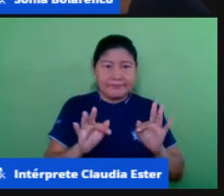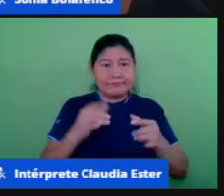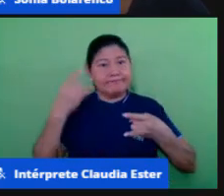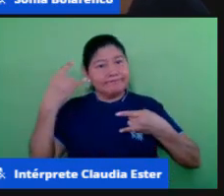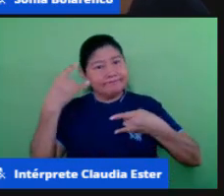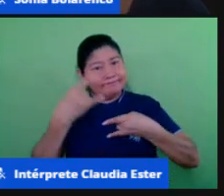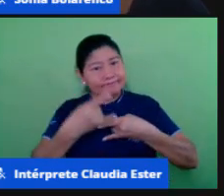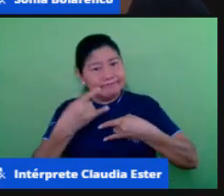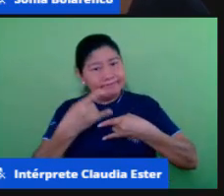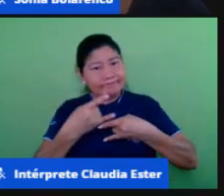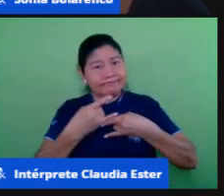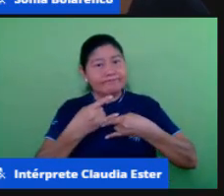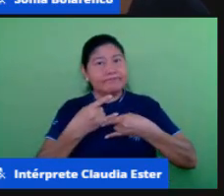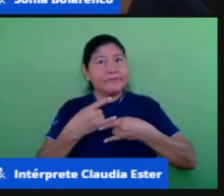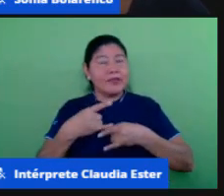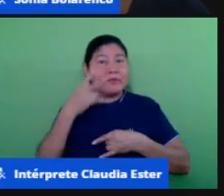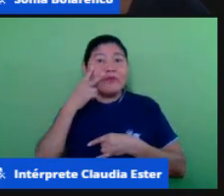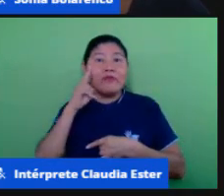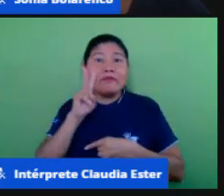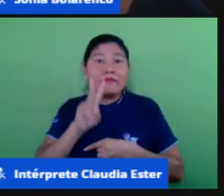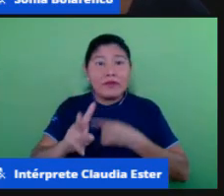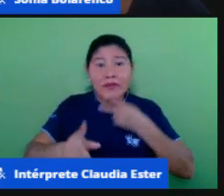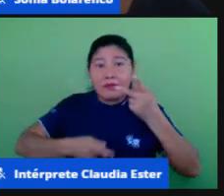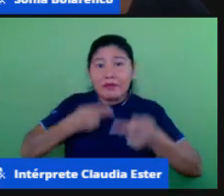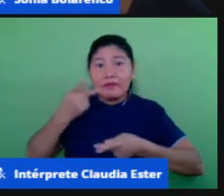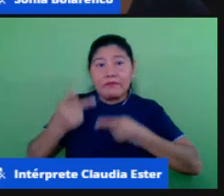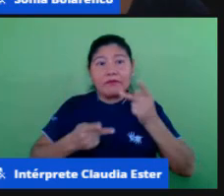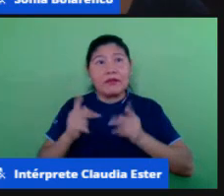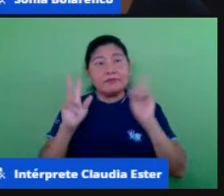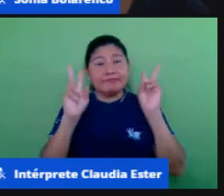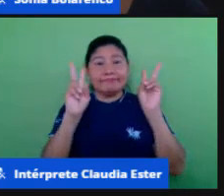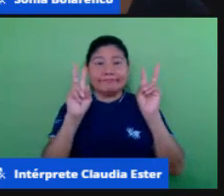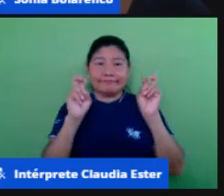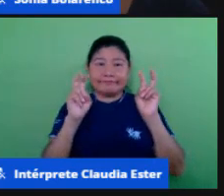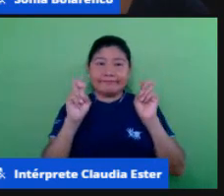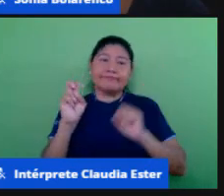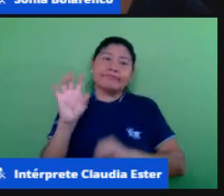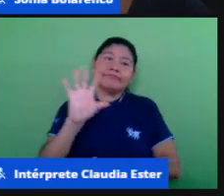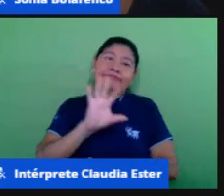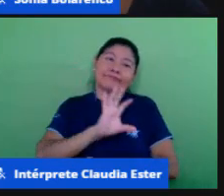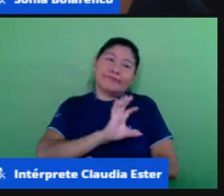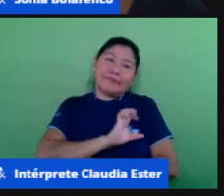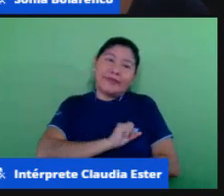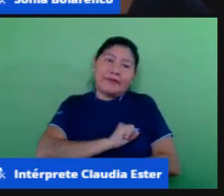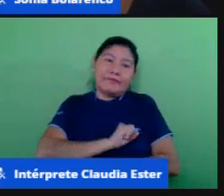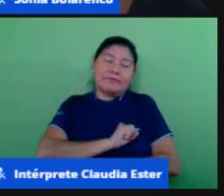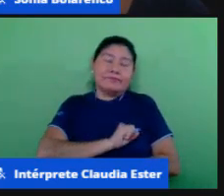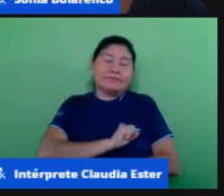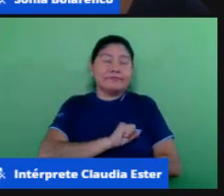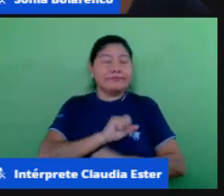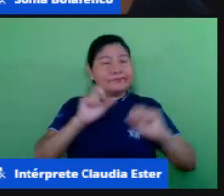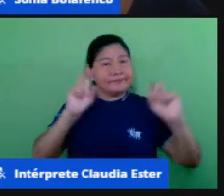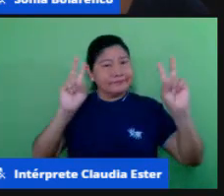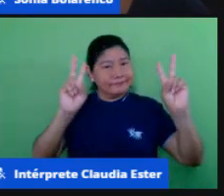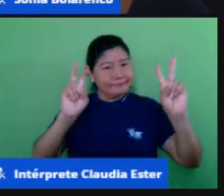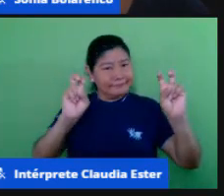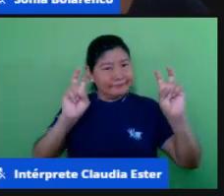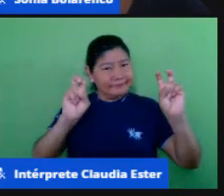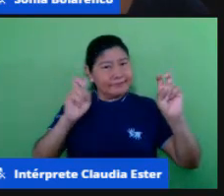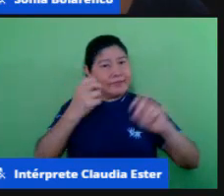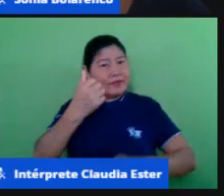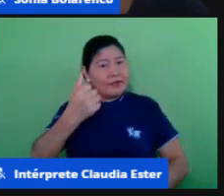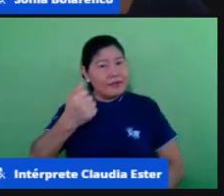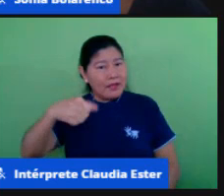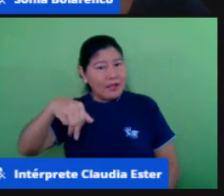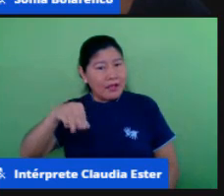sobre amor, que eu acredito que o amor, o amor ágape, principalmente, é aquele amor que